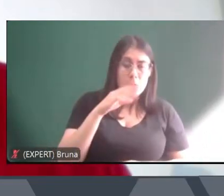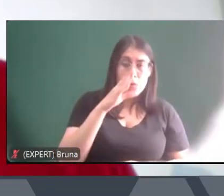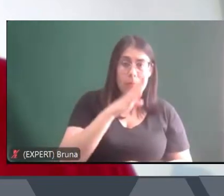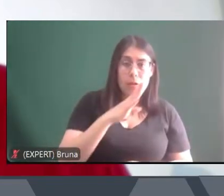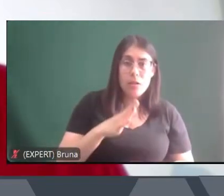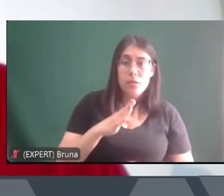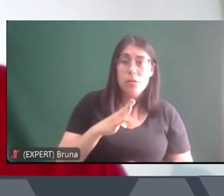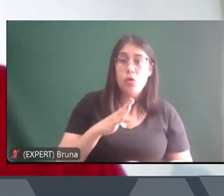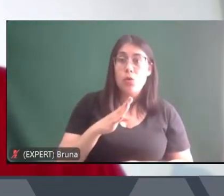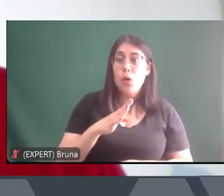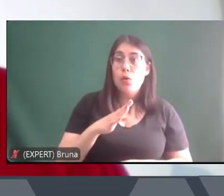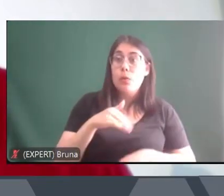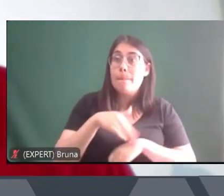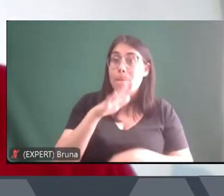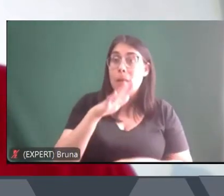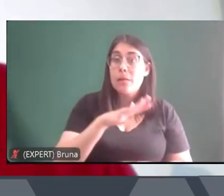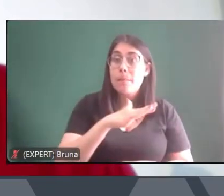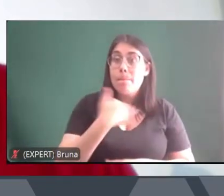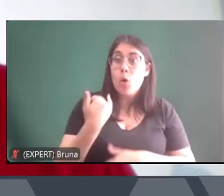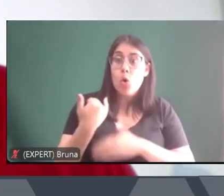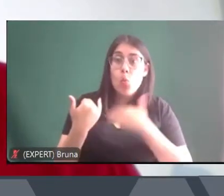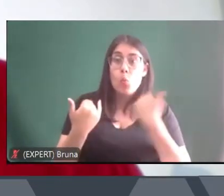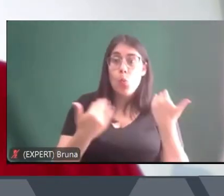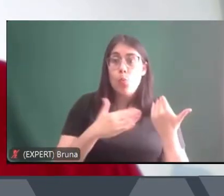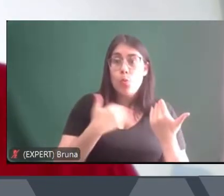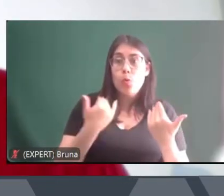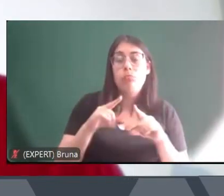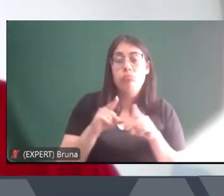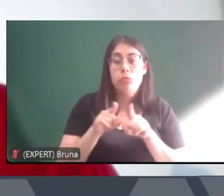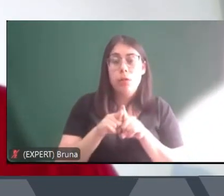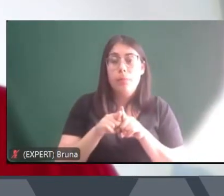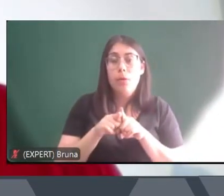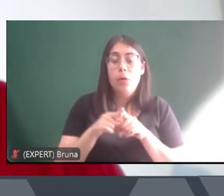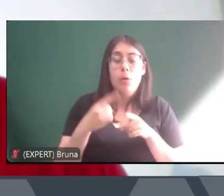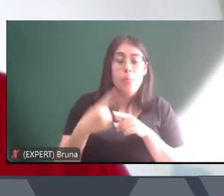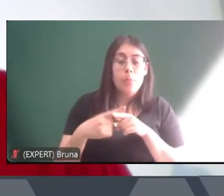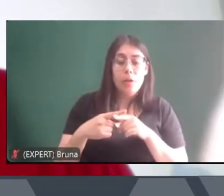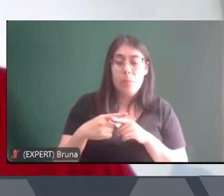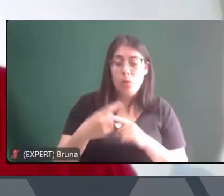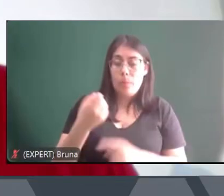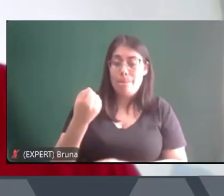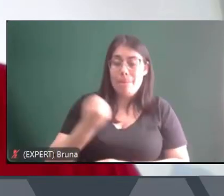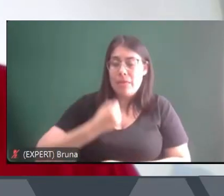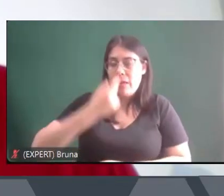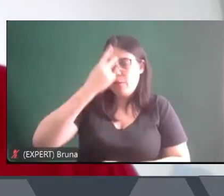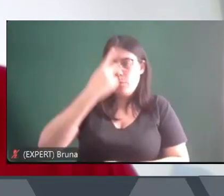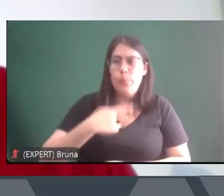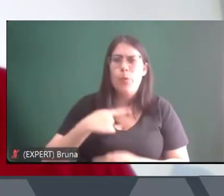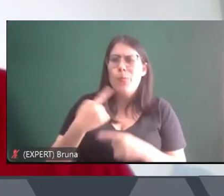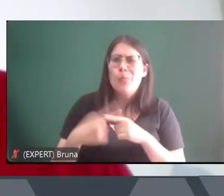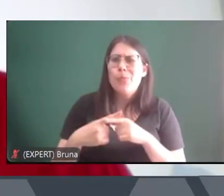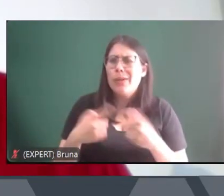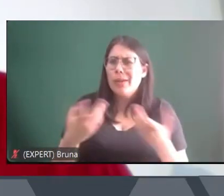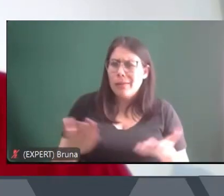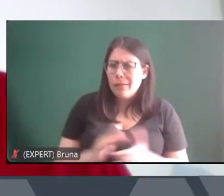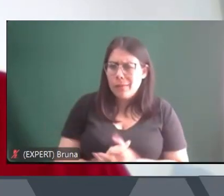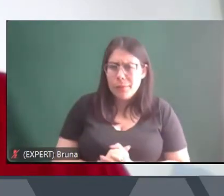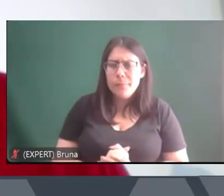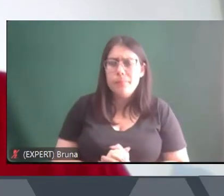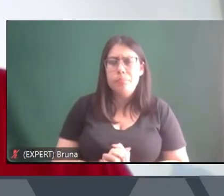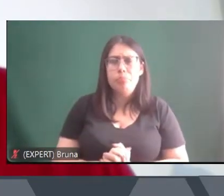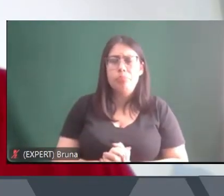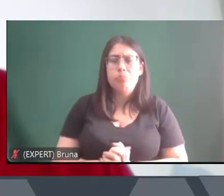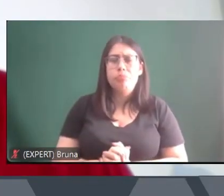de homicídios do mundo? Por que as pessoas se matavam tanto no Brasil? Essa, de alguma maneira, foi